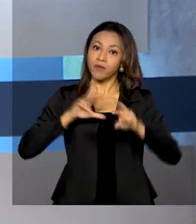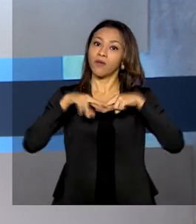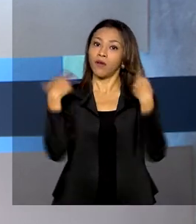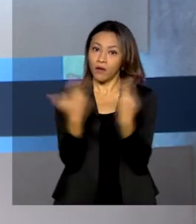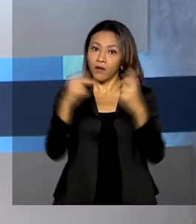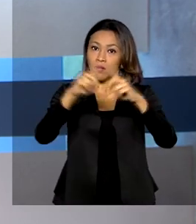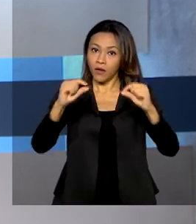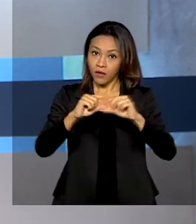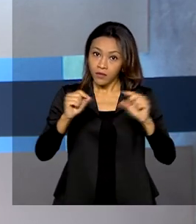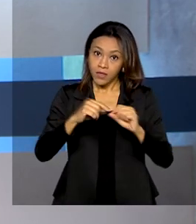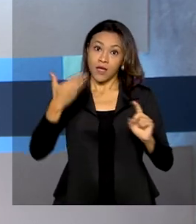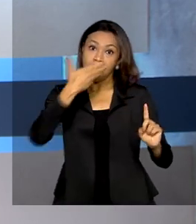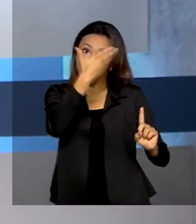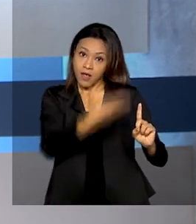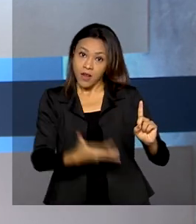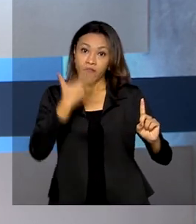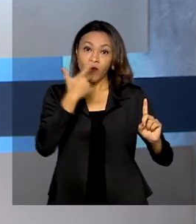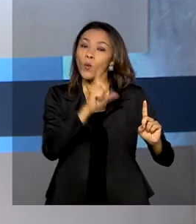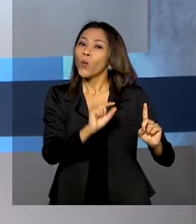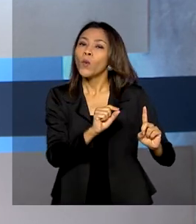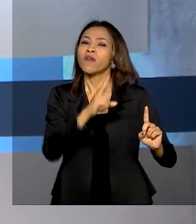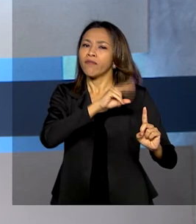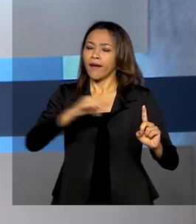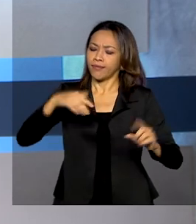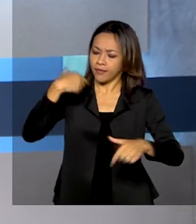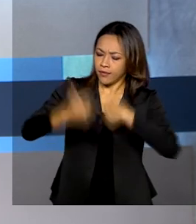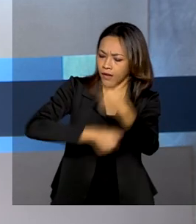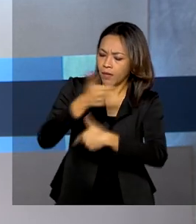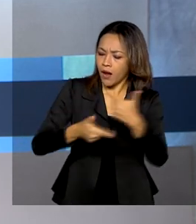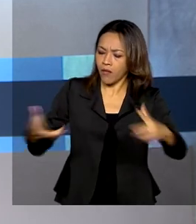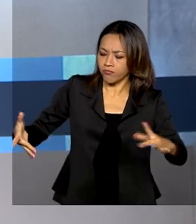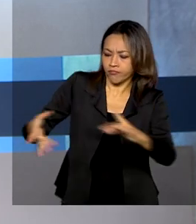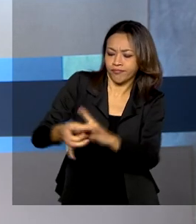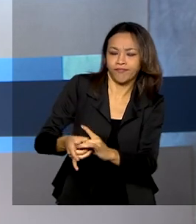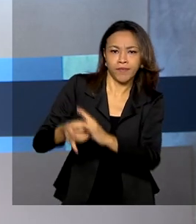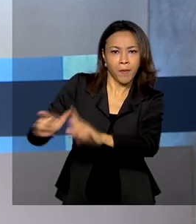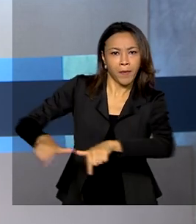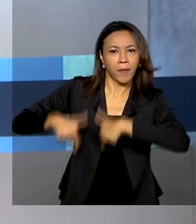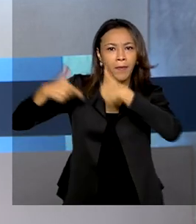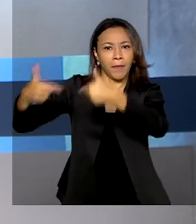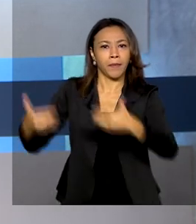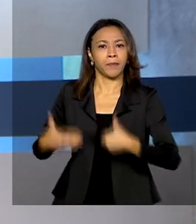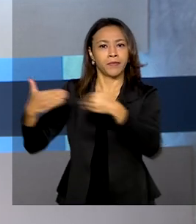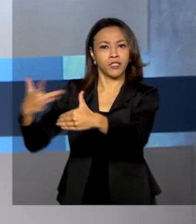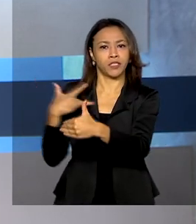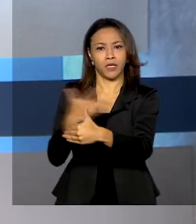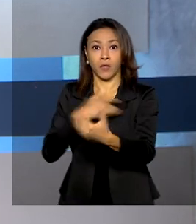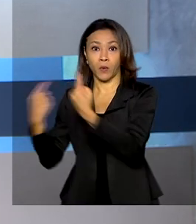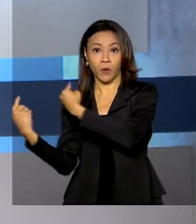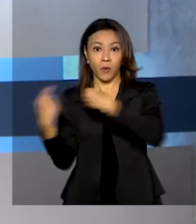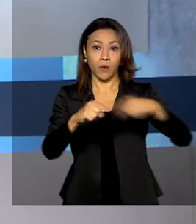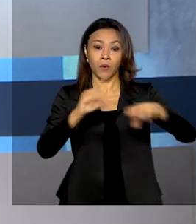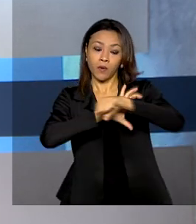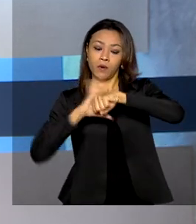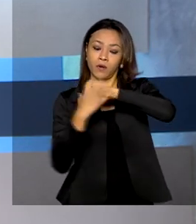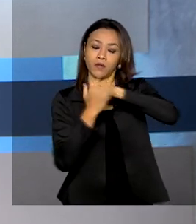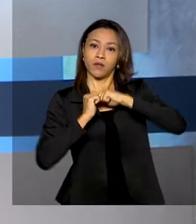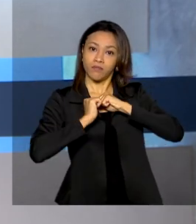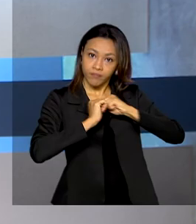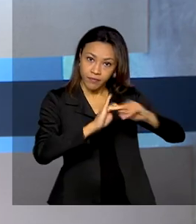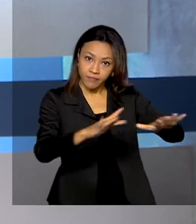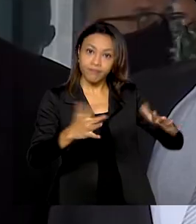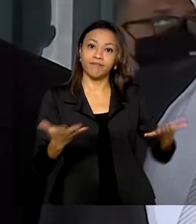Queiroga afirmou que pretende trabalhar de maneira harmônica nas ações do Ministério no combate à pandemia de Covid-19.